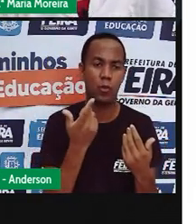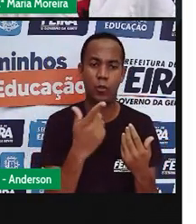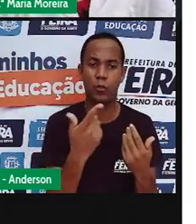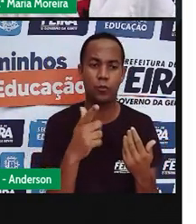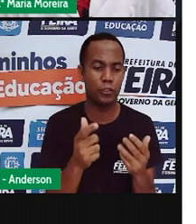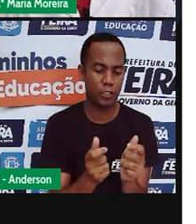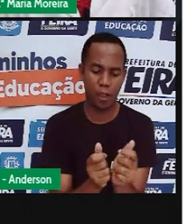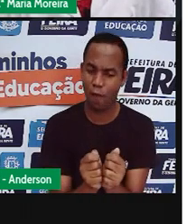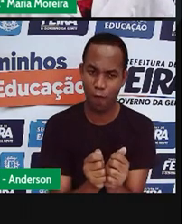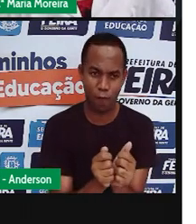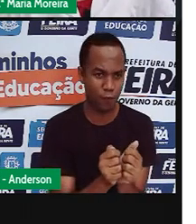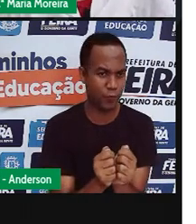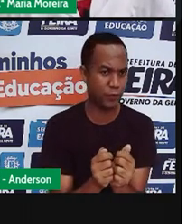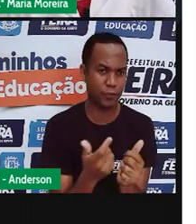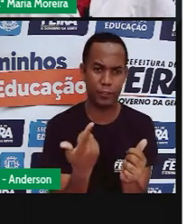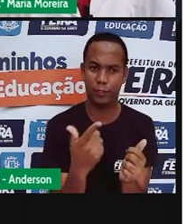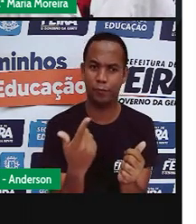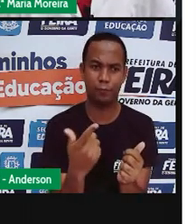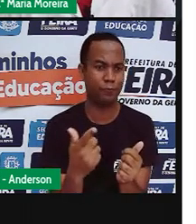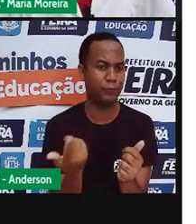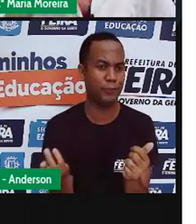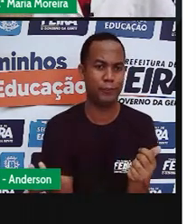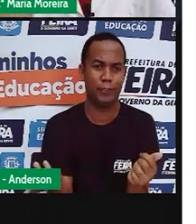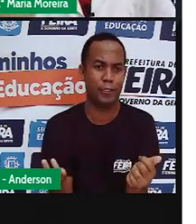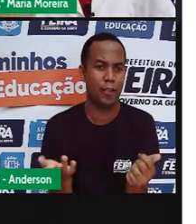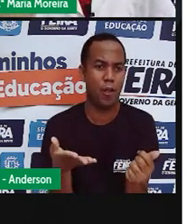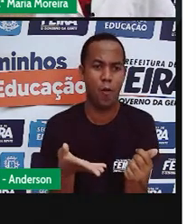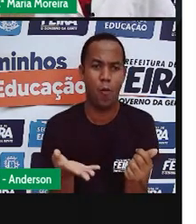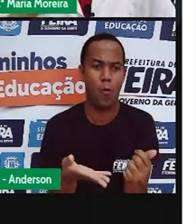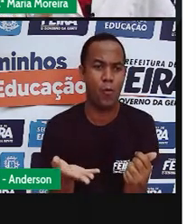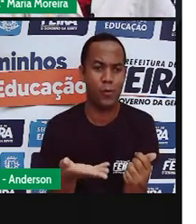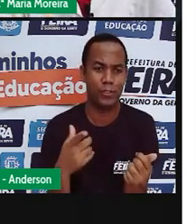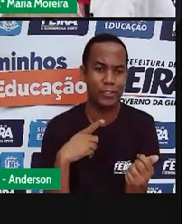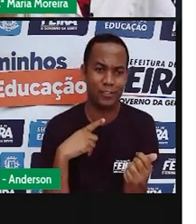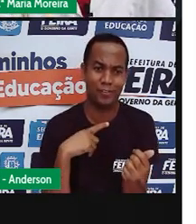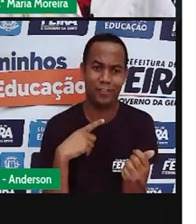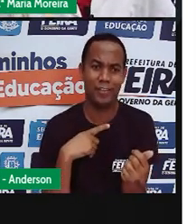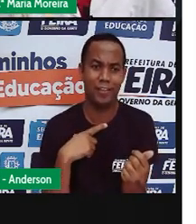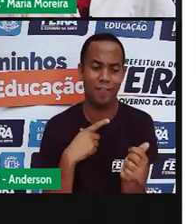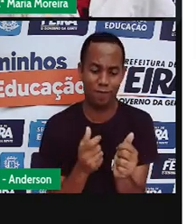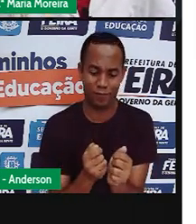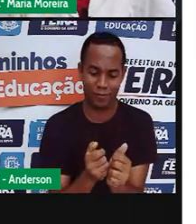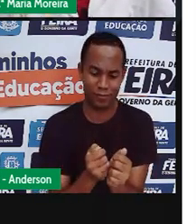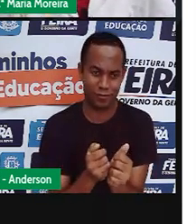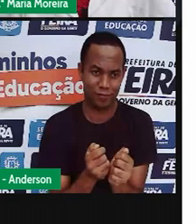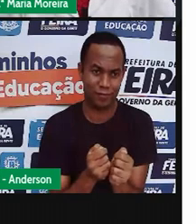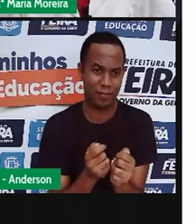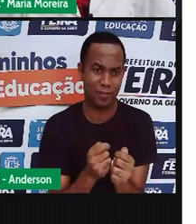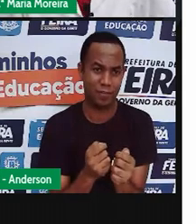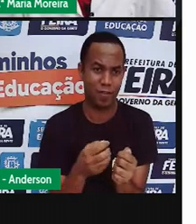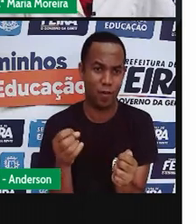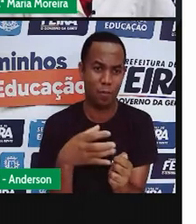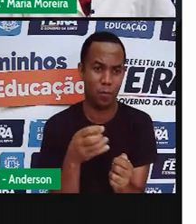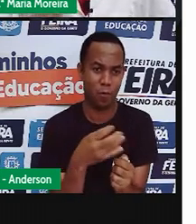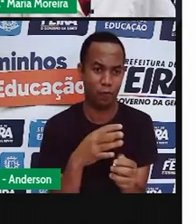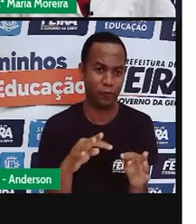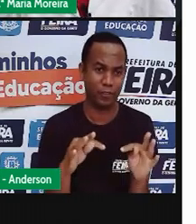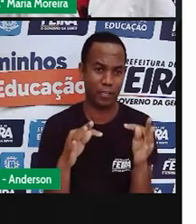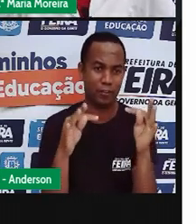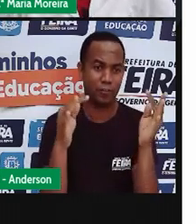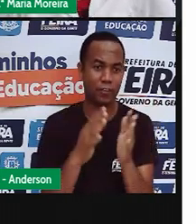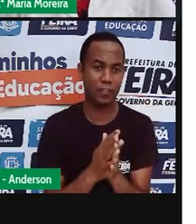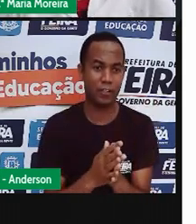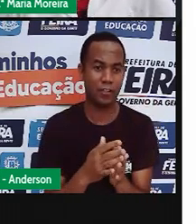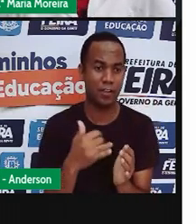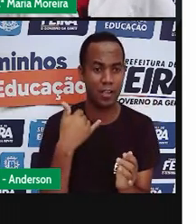videogame. Não com a mesma, né? Com essa mesma visão que a gente tem hoje. O videogame é uma coisa muito mais atual. O celular,